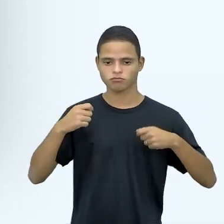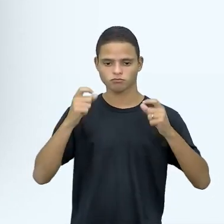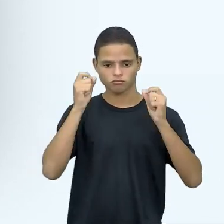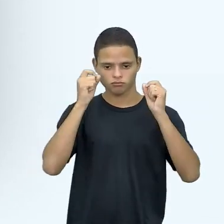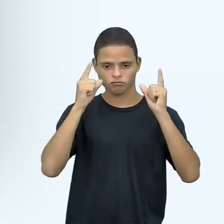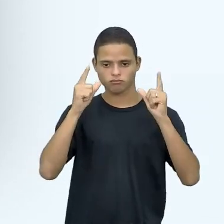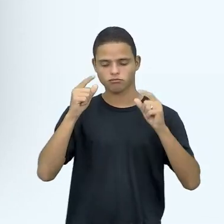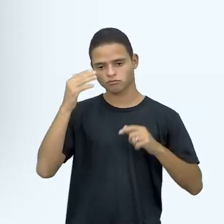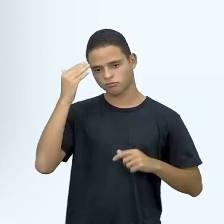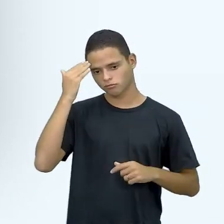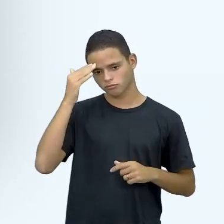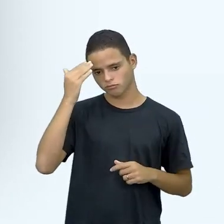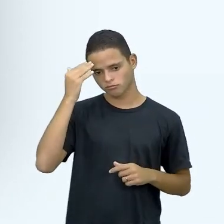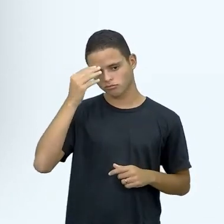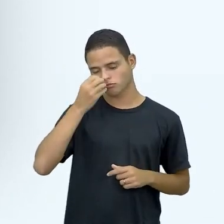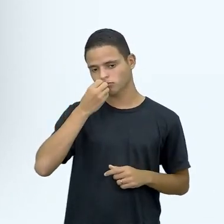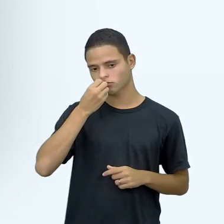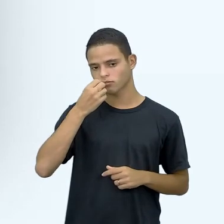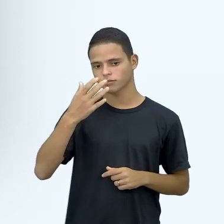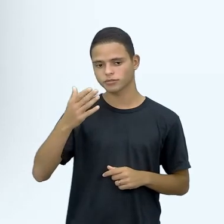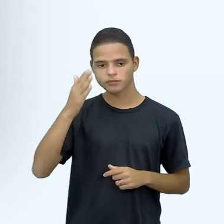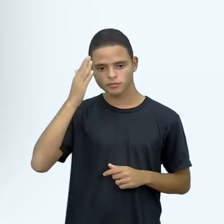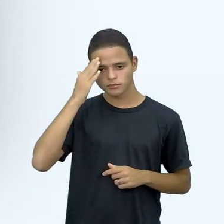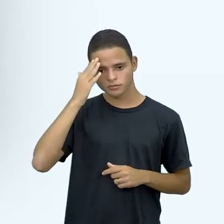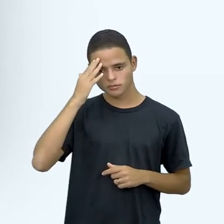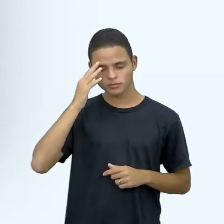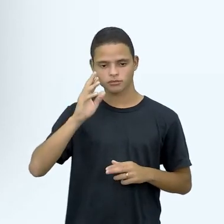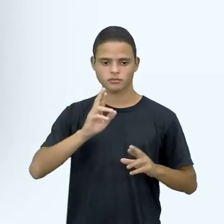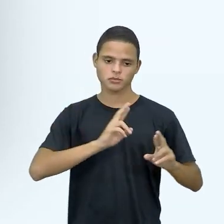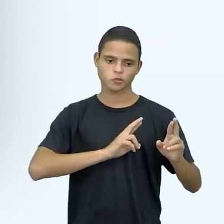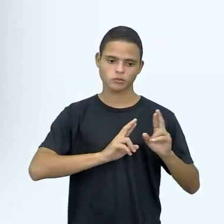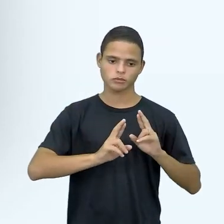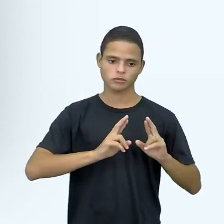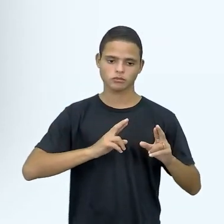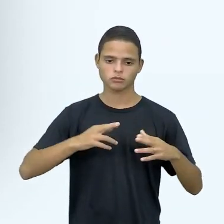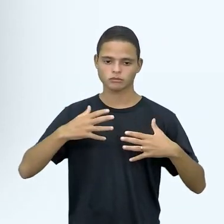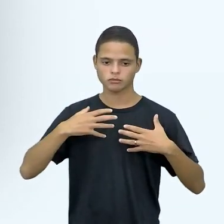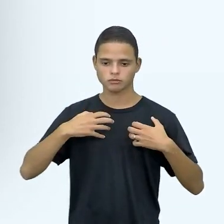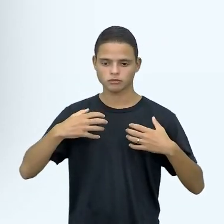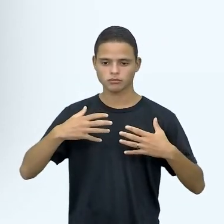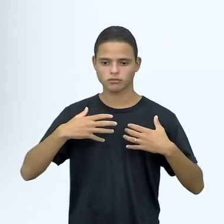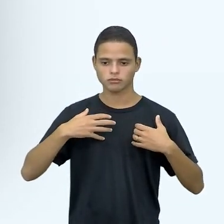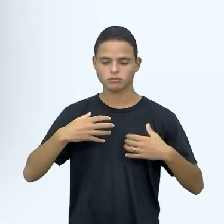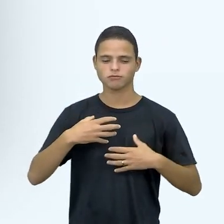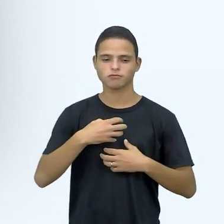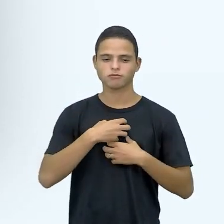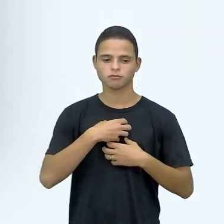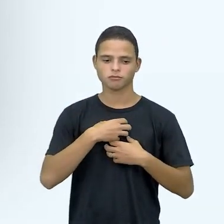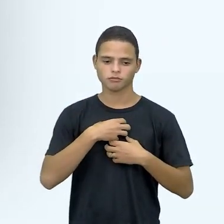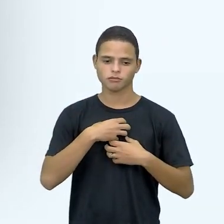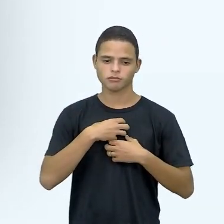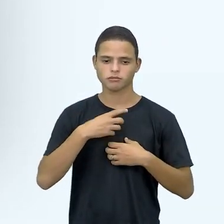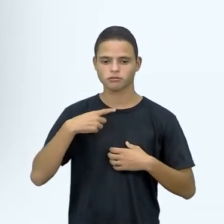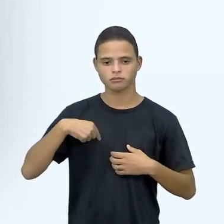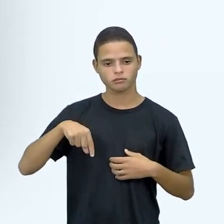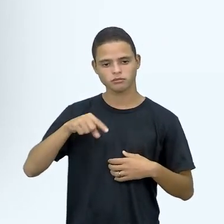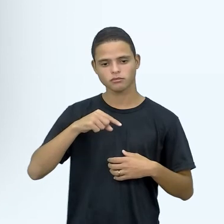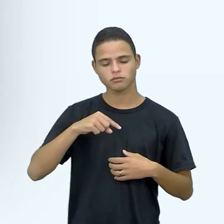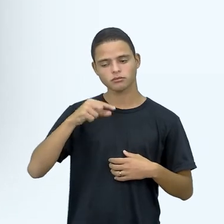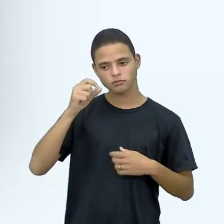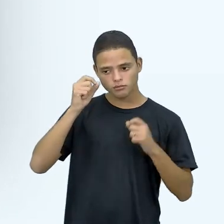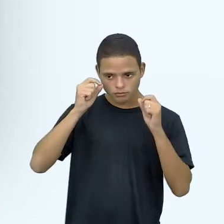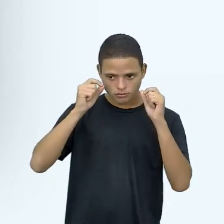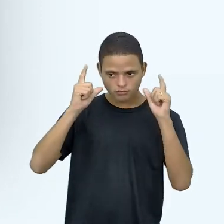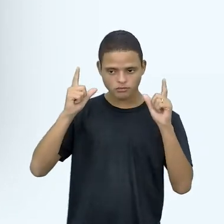Entendi, entendi, muito bom então saber, né, a respeito, né, desses principais sintomas, na verdade, para a gente, então, ficar